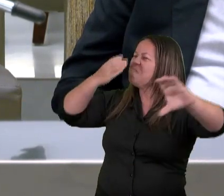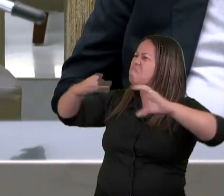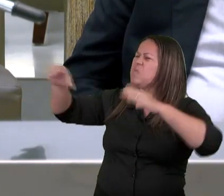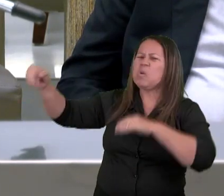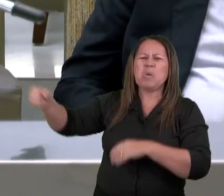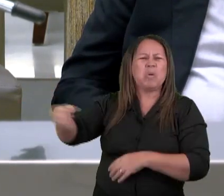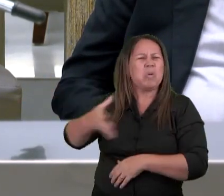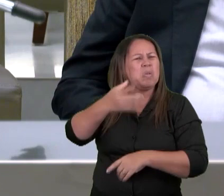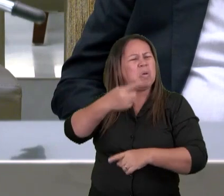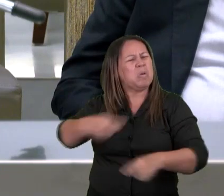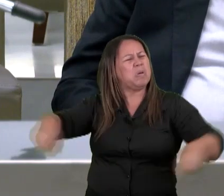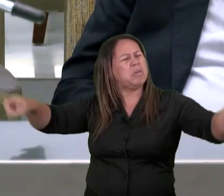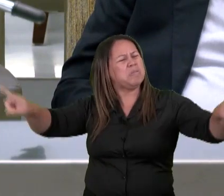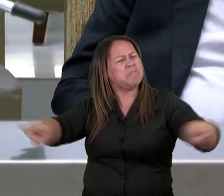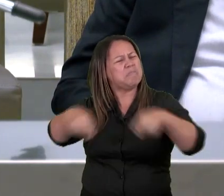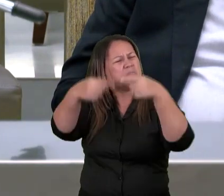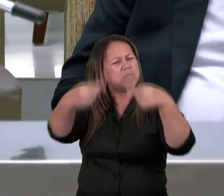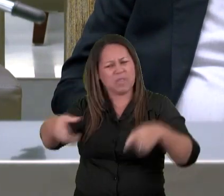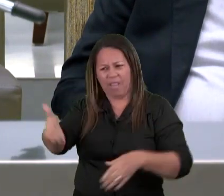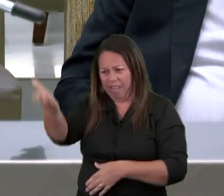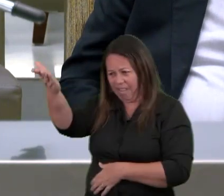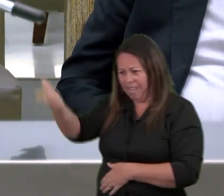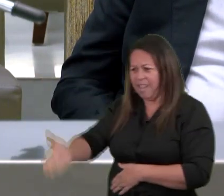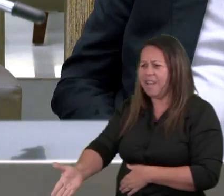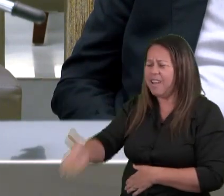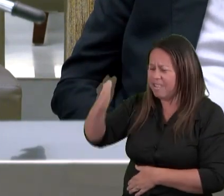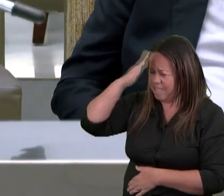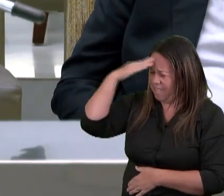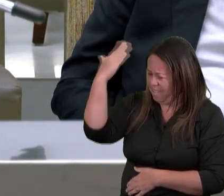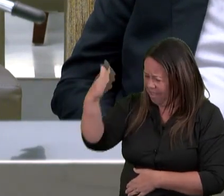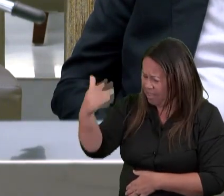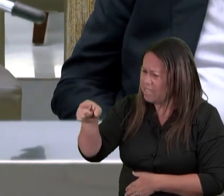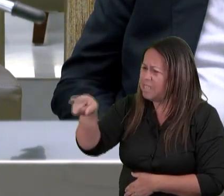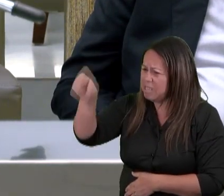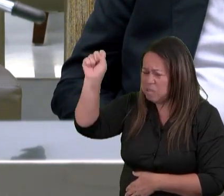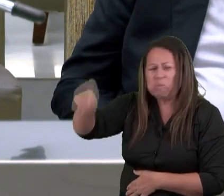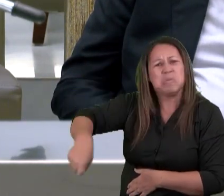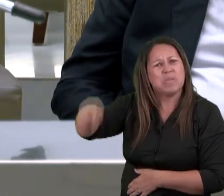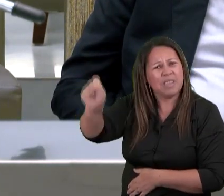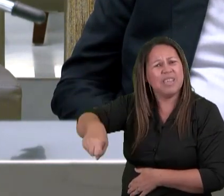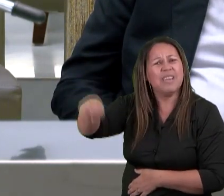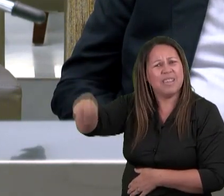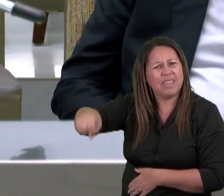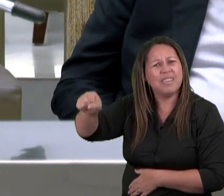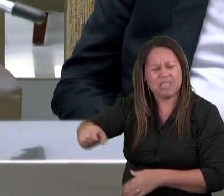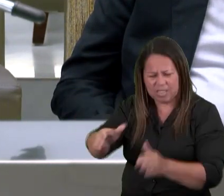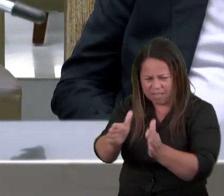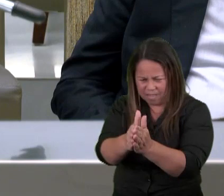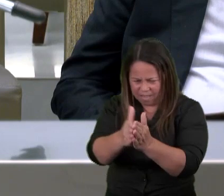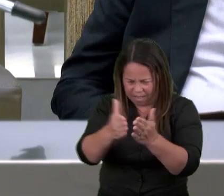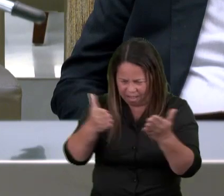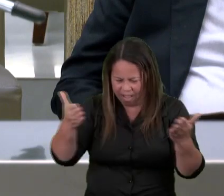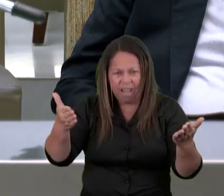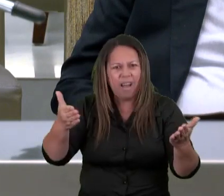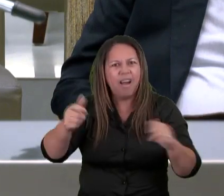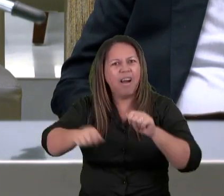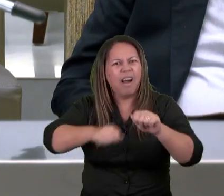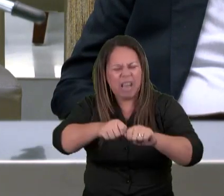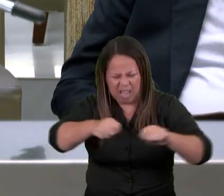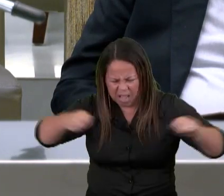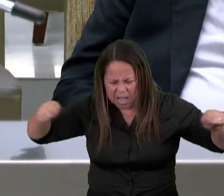dizendo digno és de tomar o livro e de abrir os seus selos